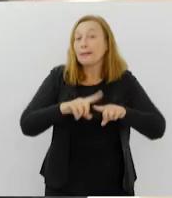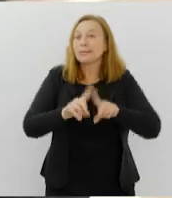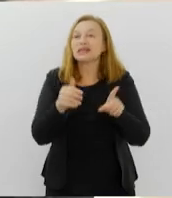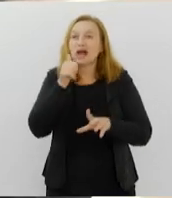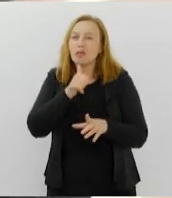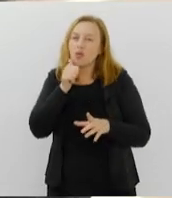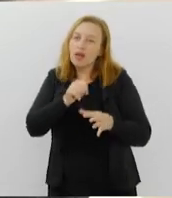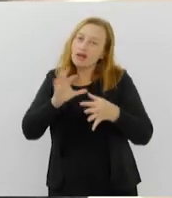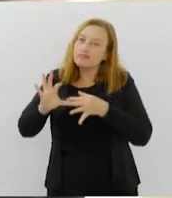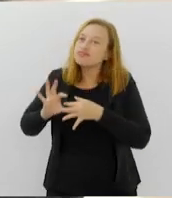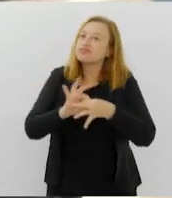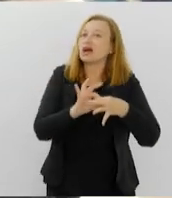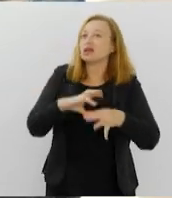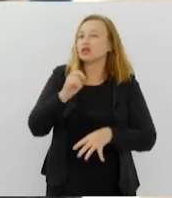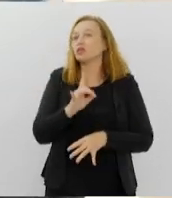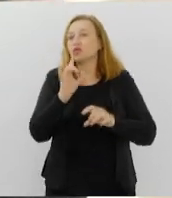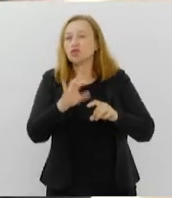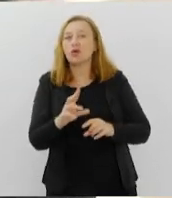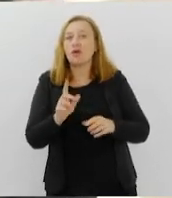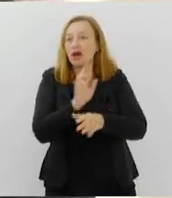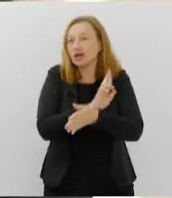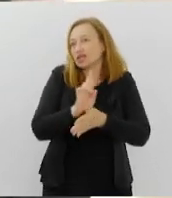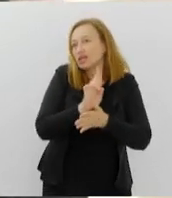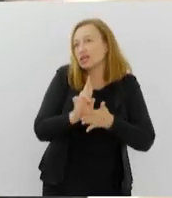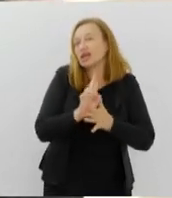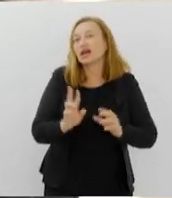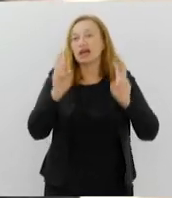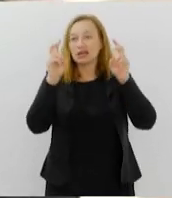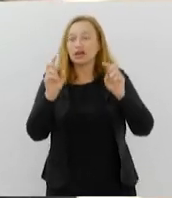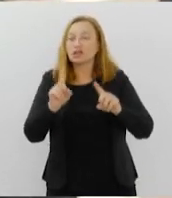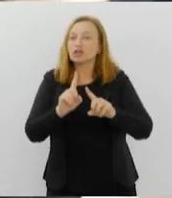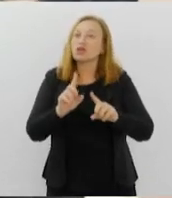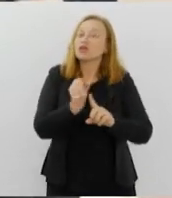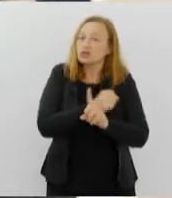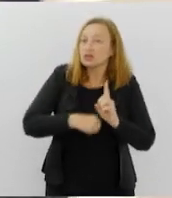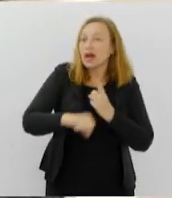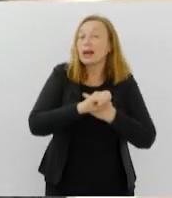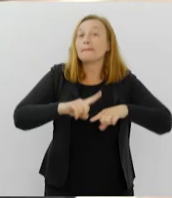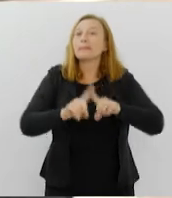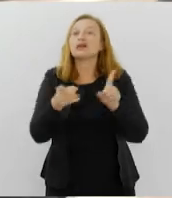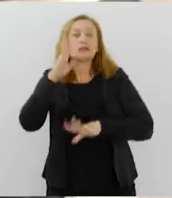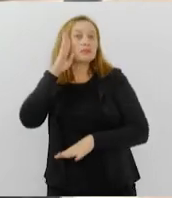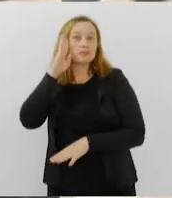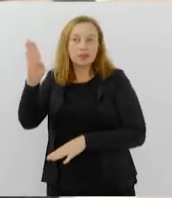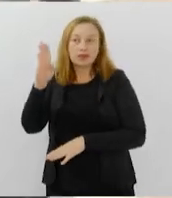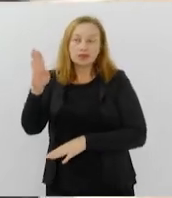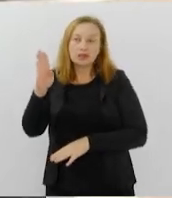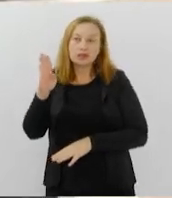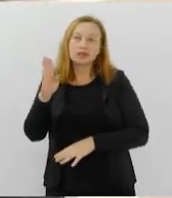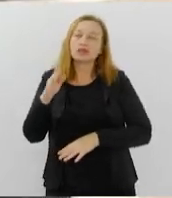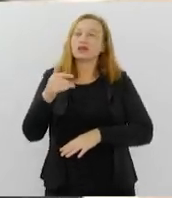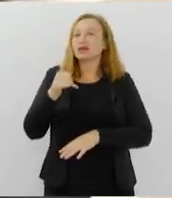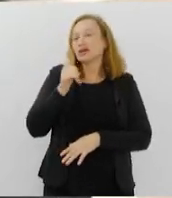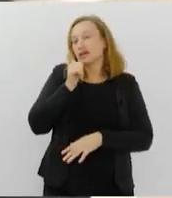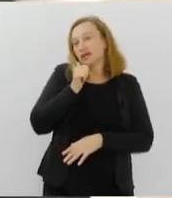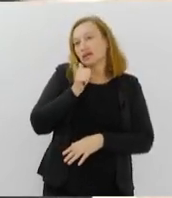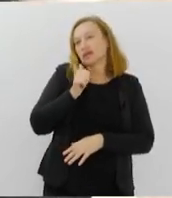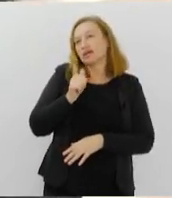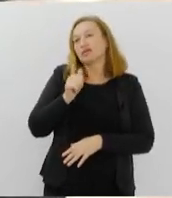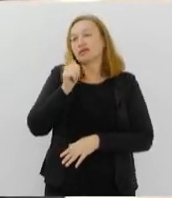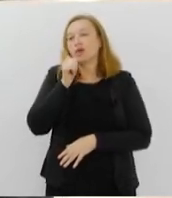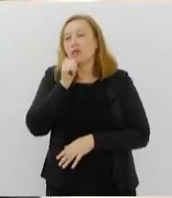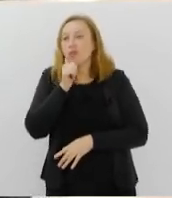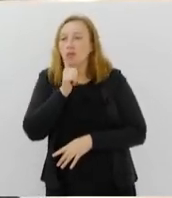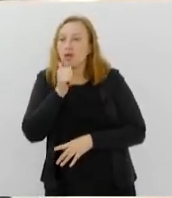muito ligadas, não só as questões raciais, as questões sociais, mas principalmente na questão feminina da maternidade, que